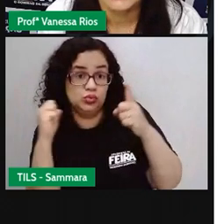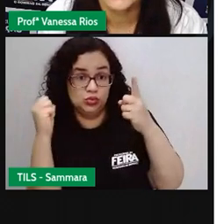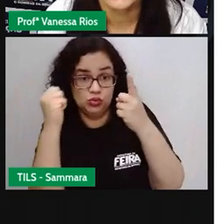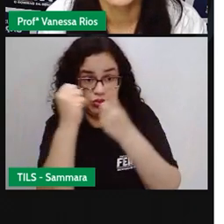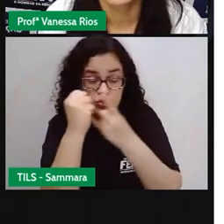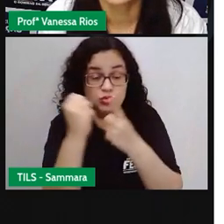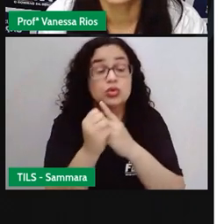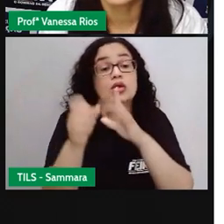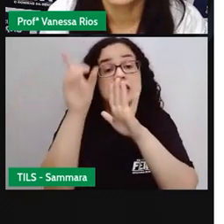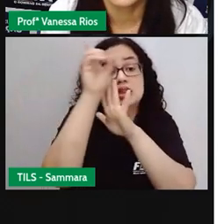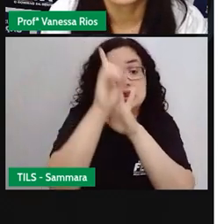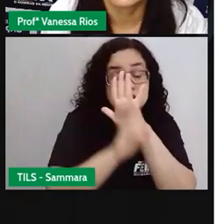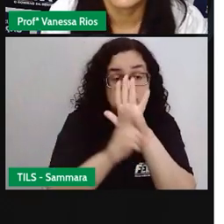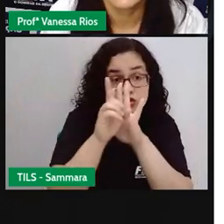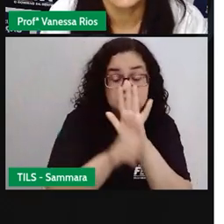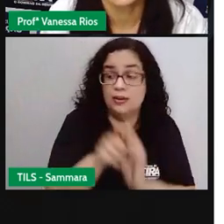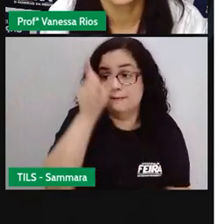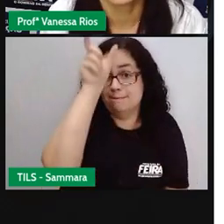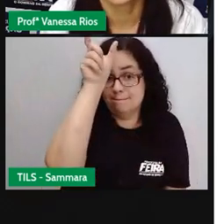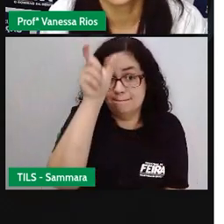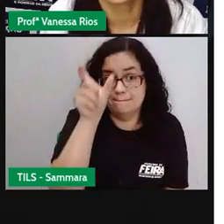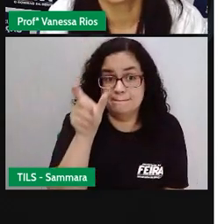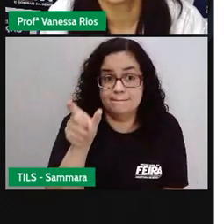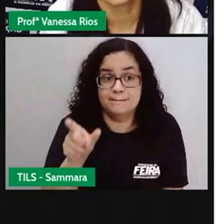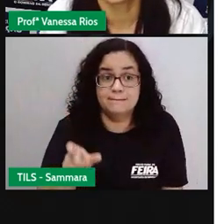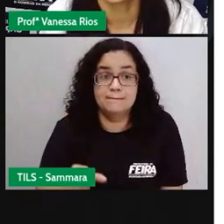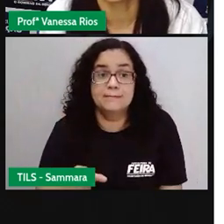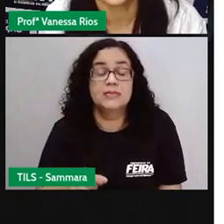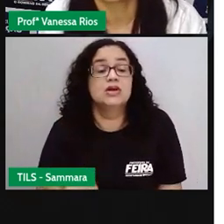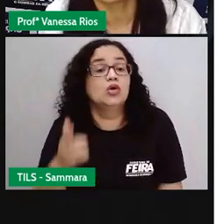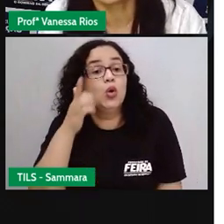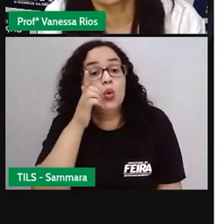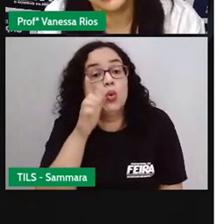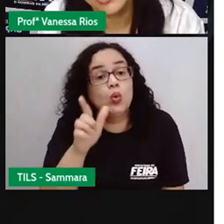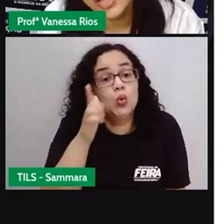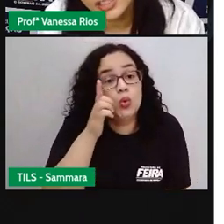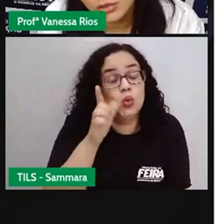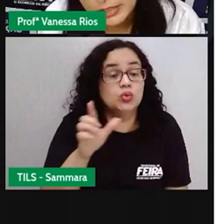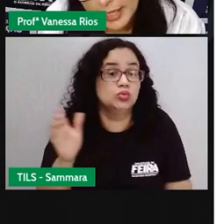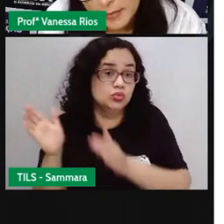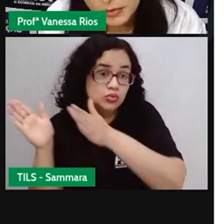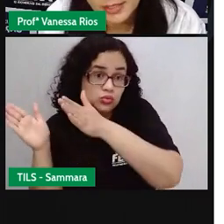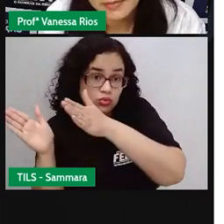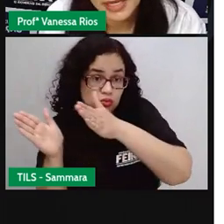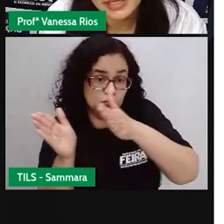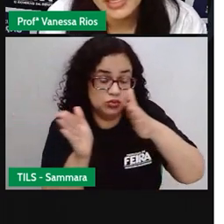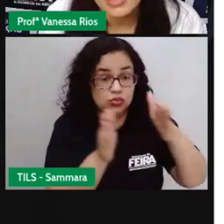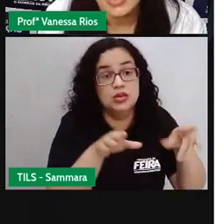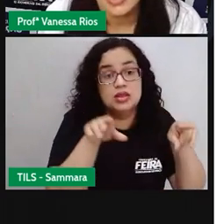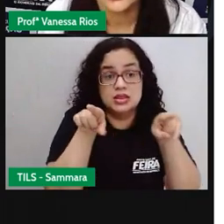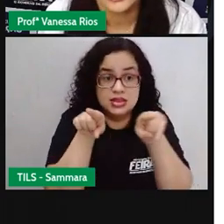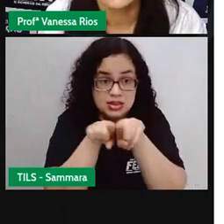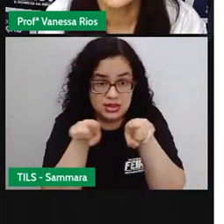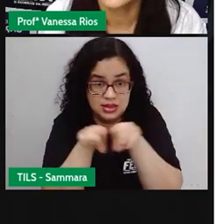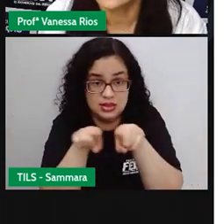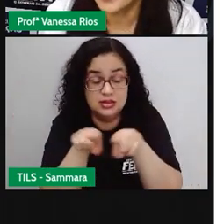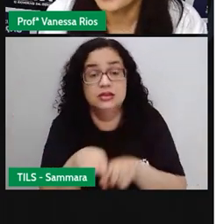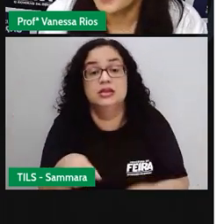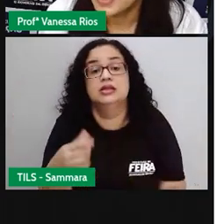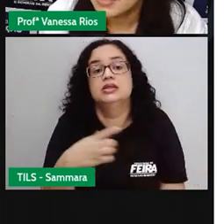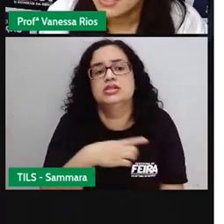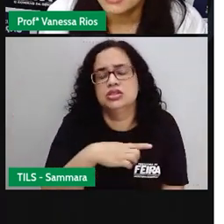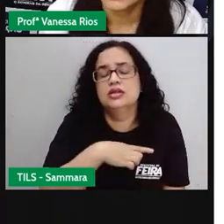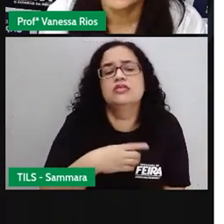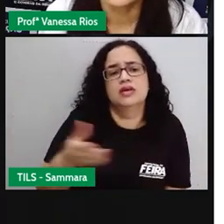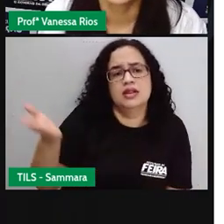E os direitos dos cidadãos, eles foram direitos conquistados com o decorrer do tempo também. Já existiam